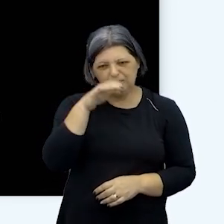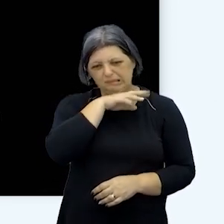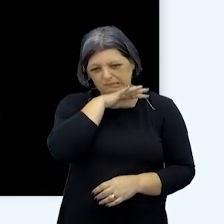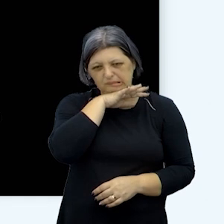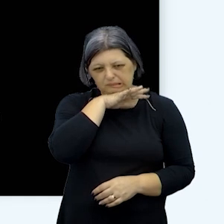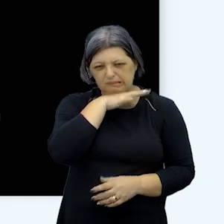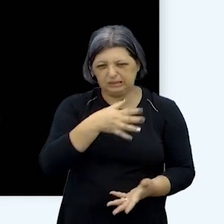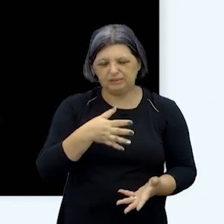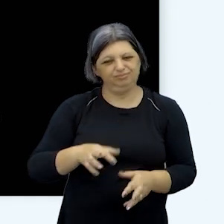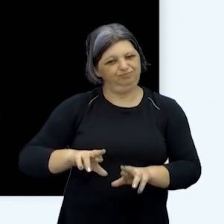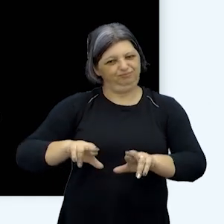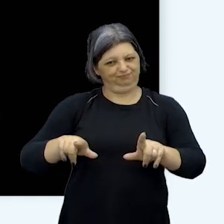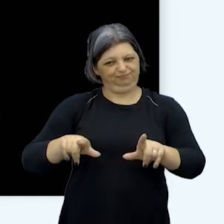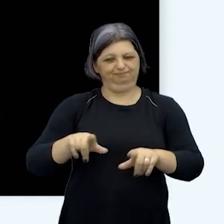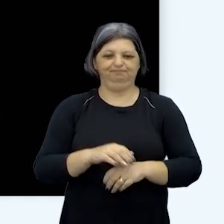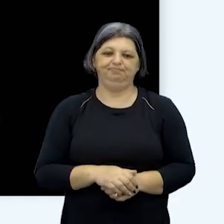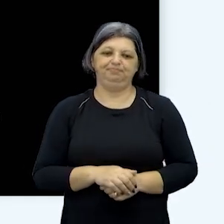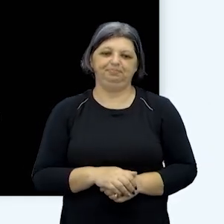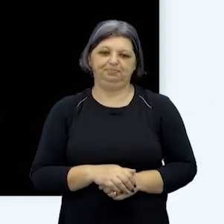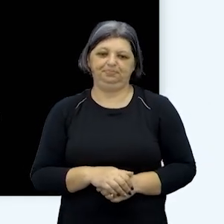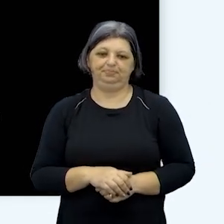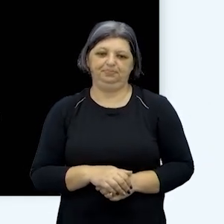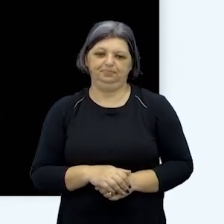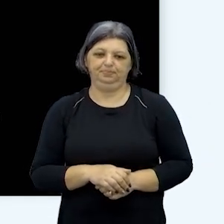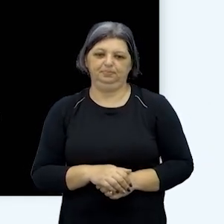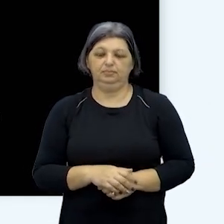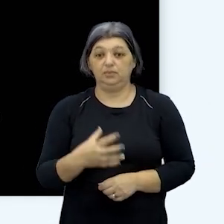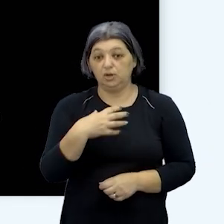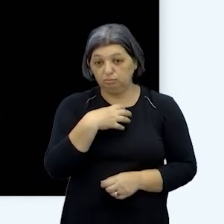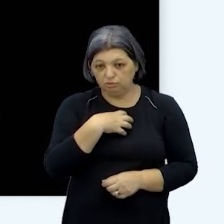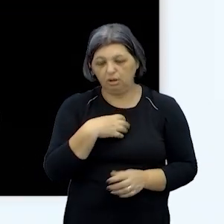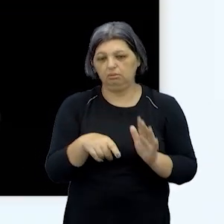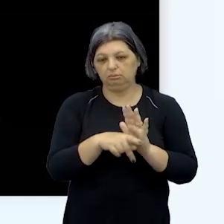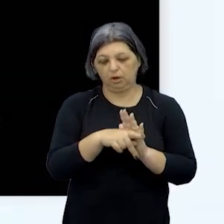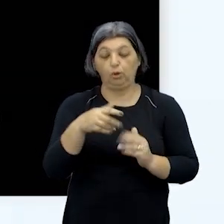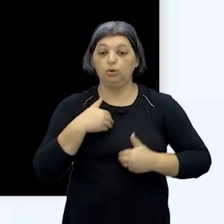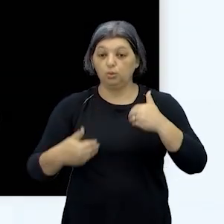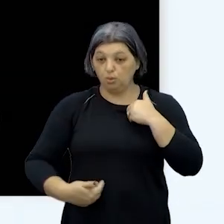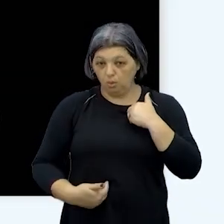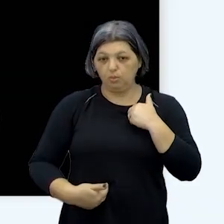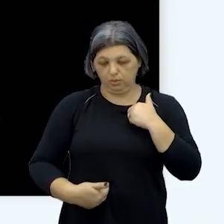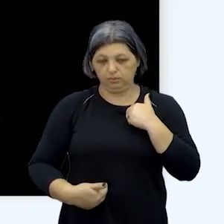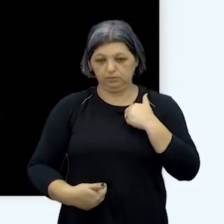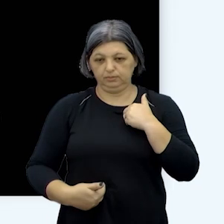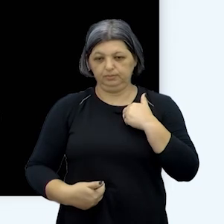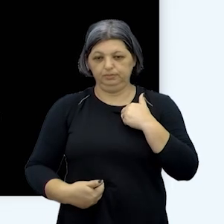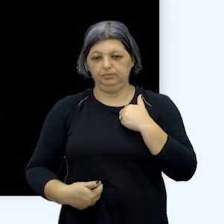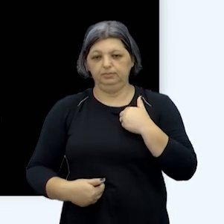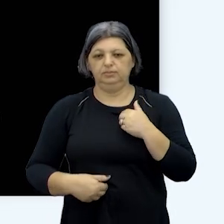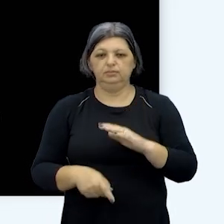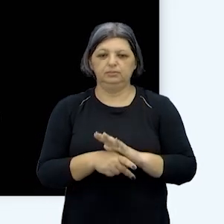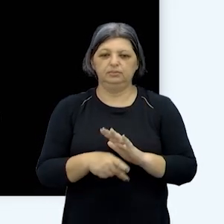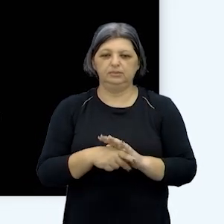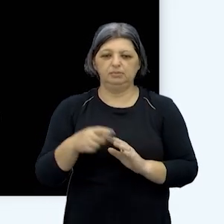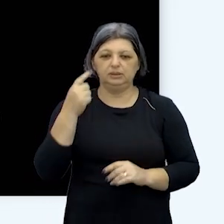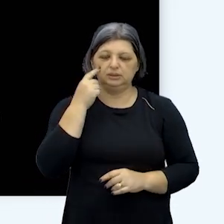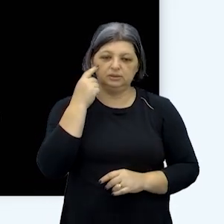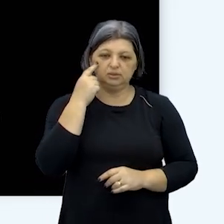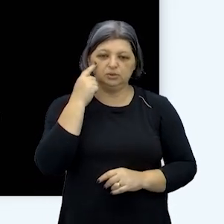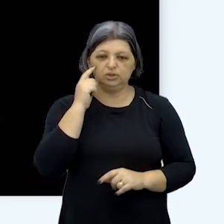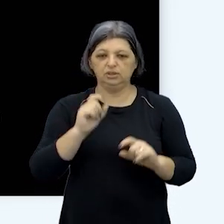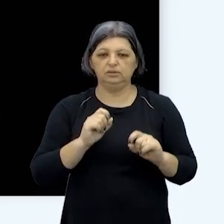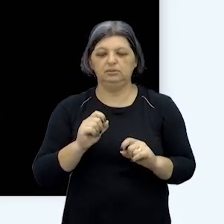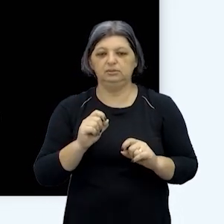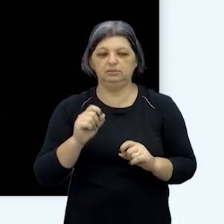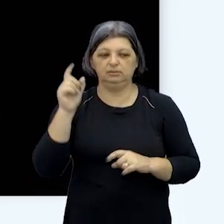diferente né então os nossos gestos nossa postura nossas expressões faciais dizem